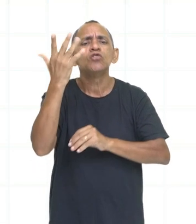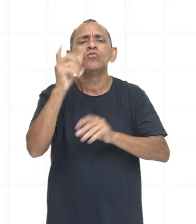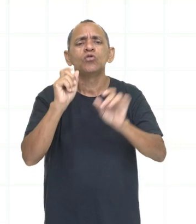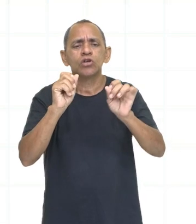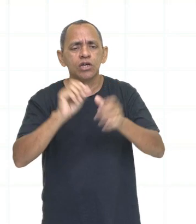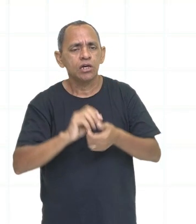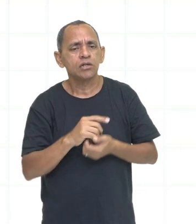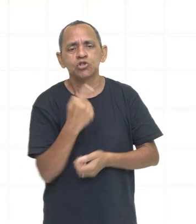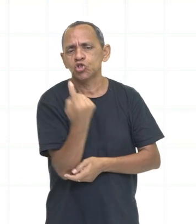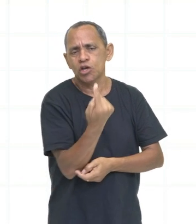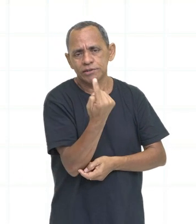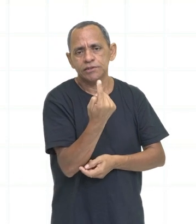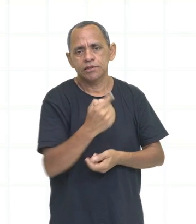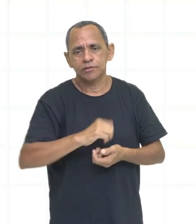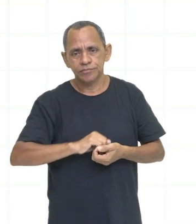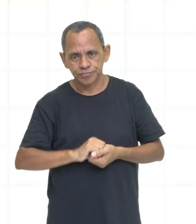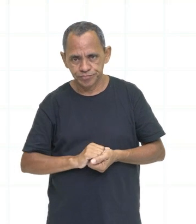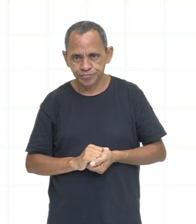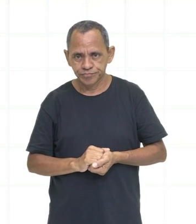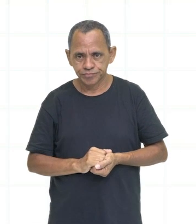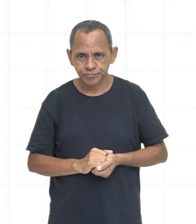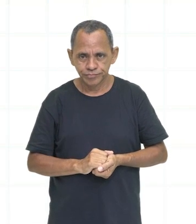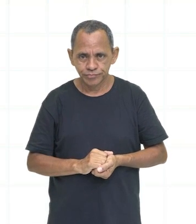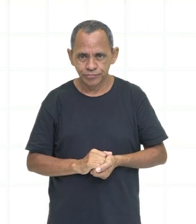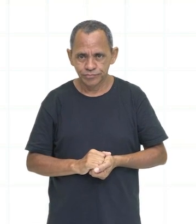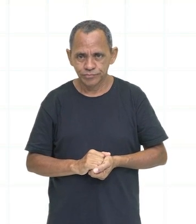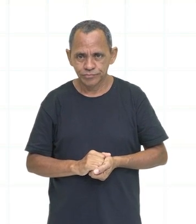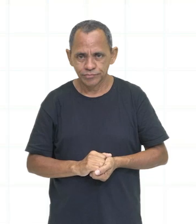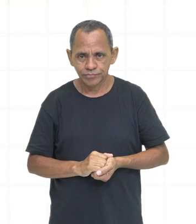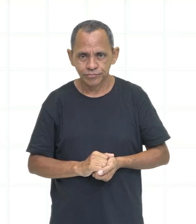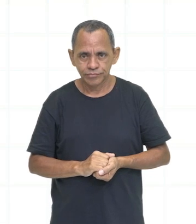eu tirar o all, vai ficar sozinha, certo?